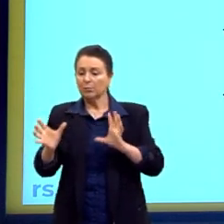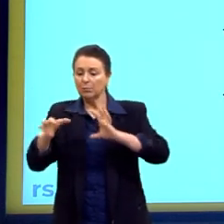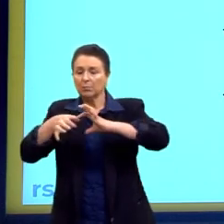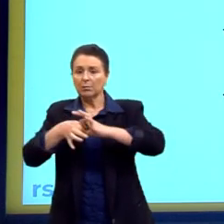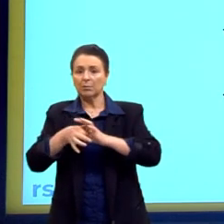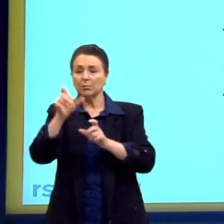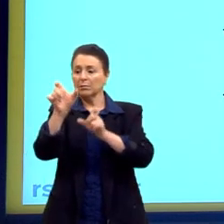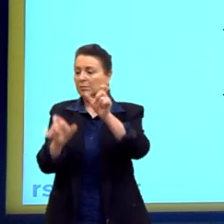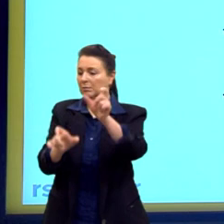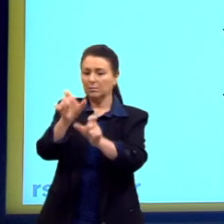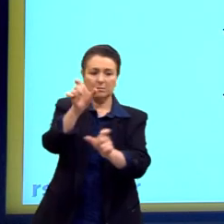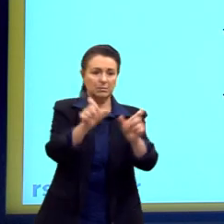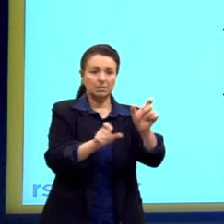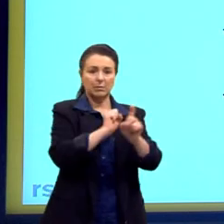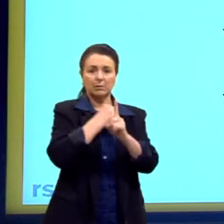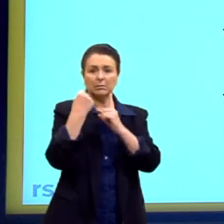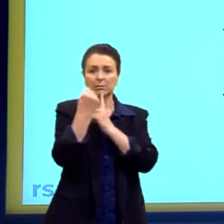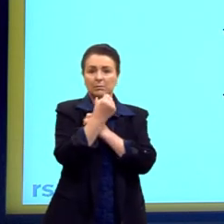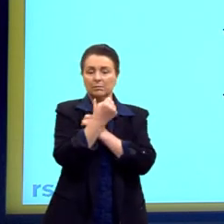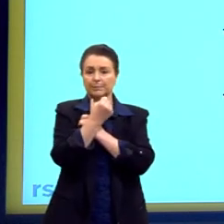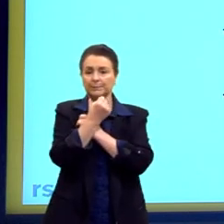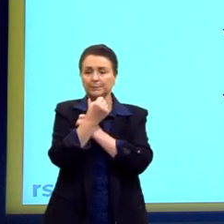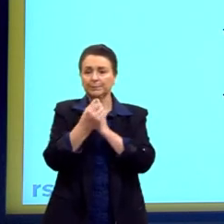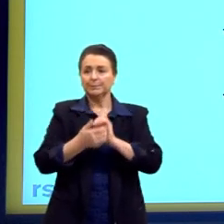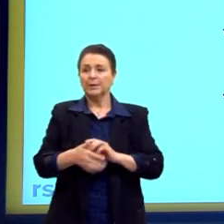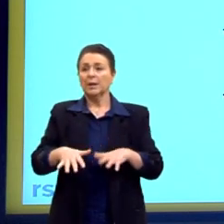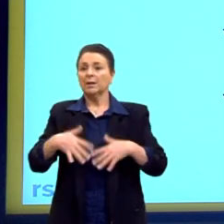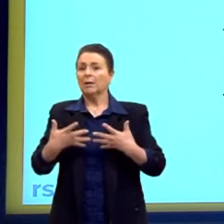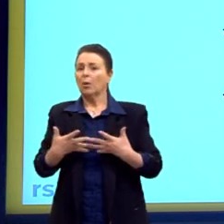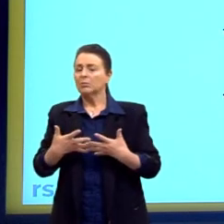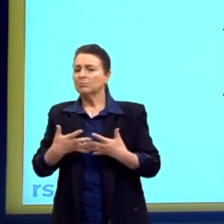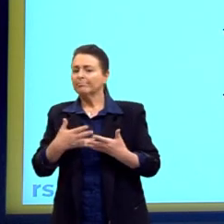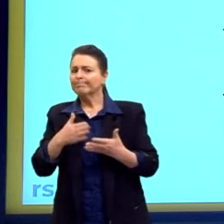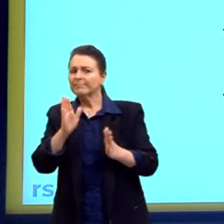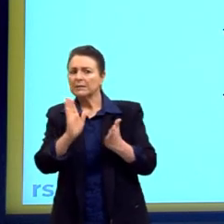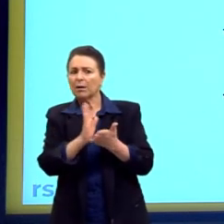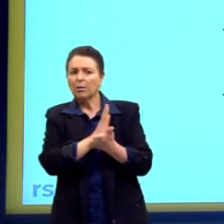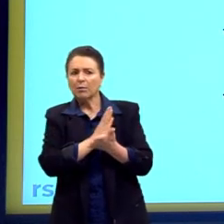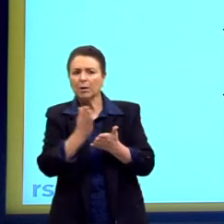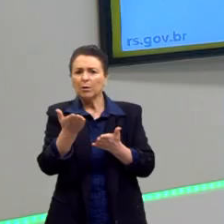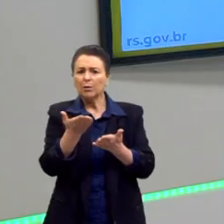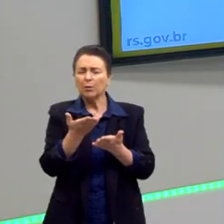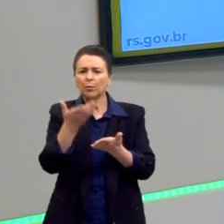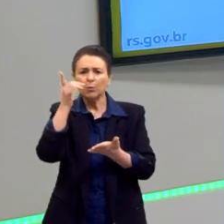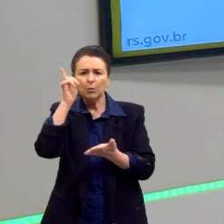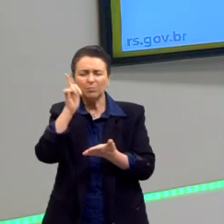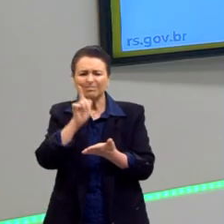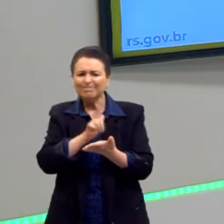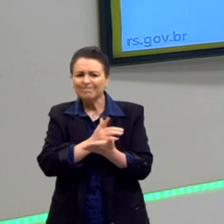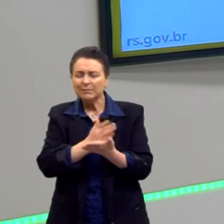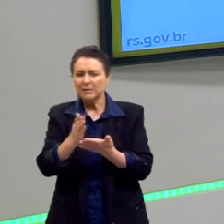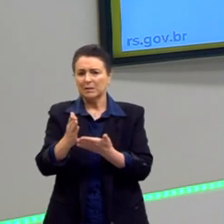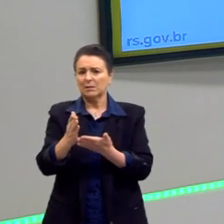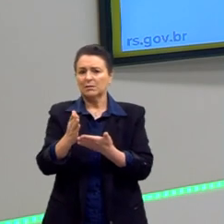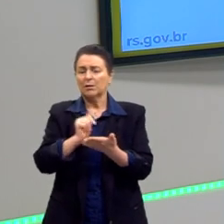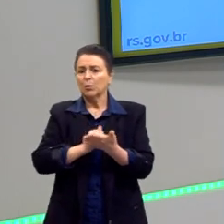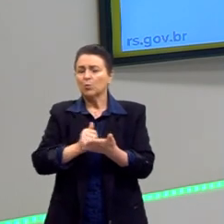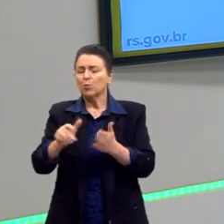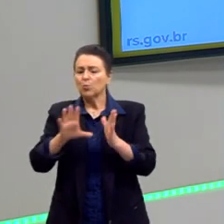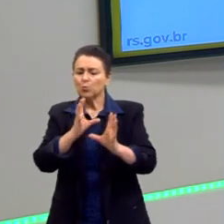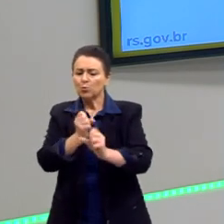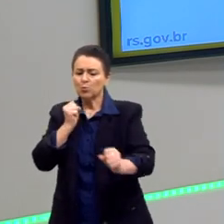entre os indivíduos. E aqui evitar o lucro. Se alguém começasse a ter um lucro exagerado, ele questionava isso, não era